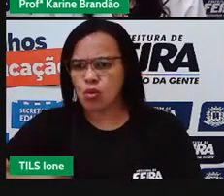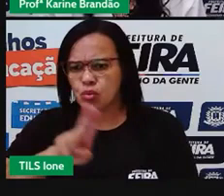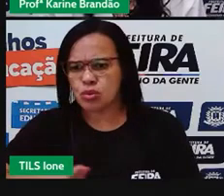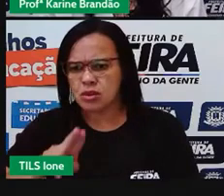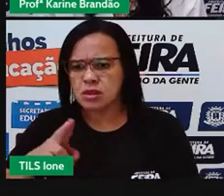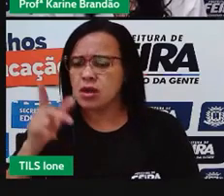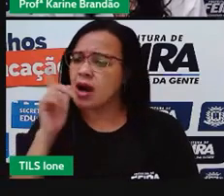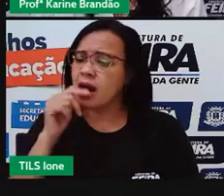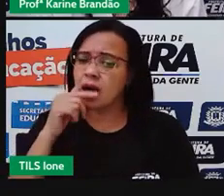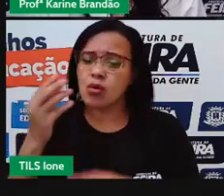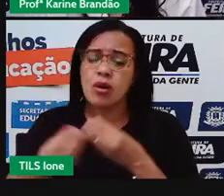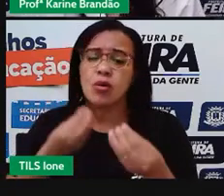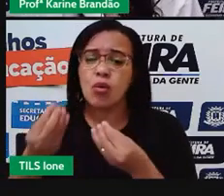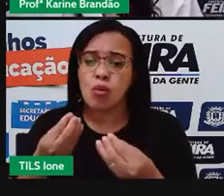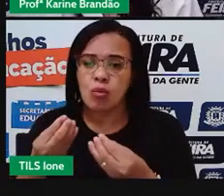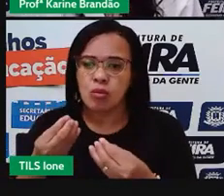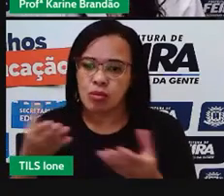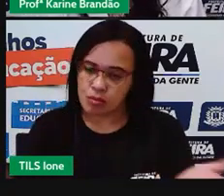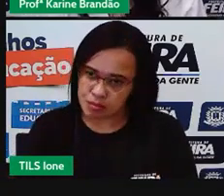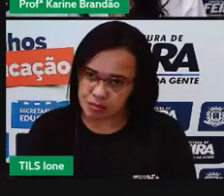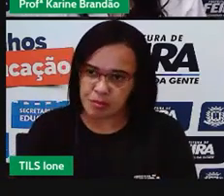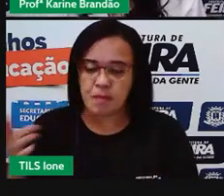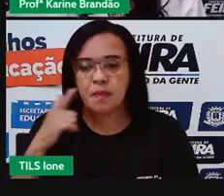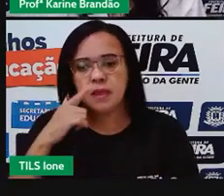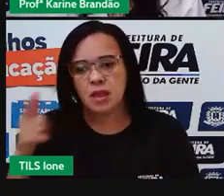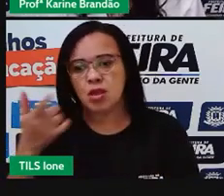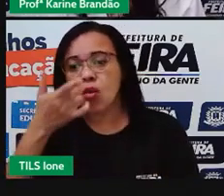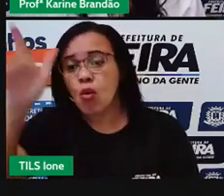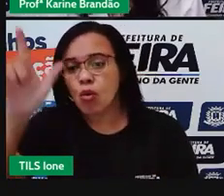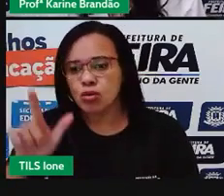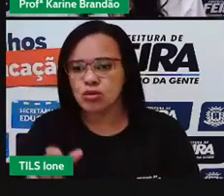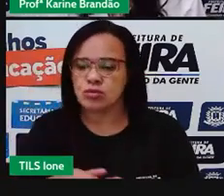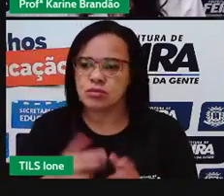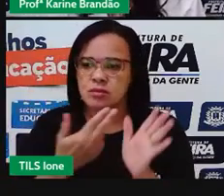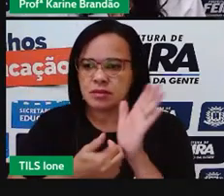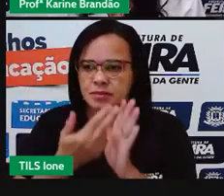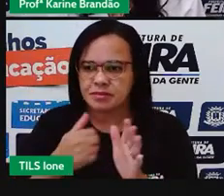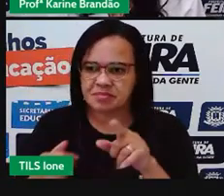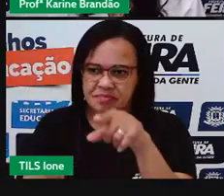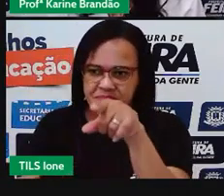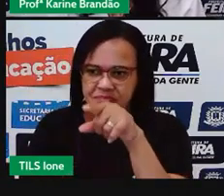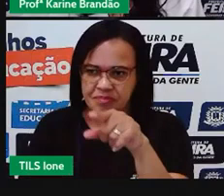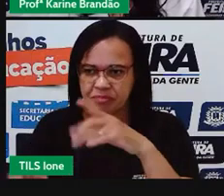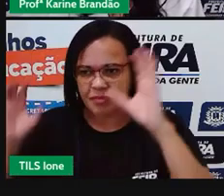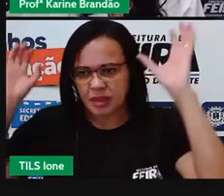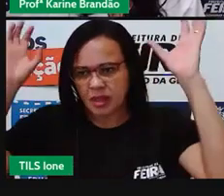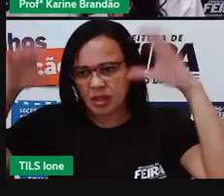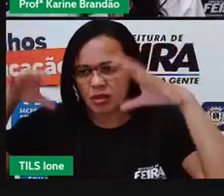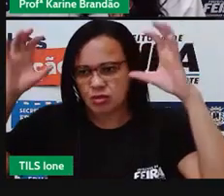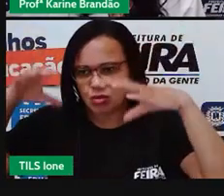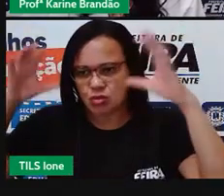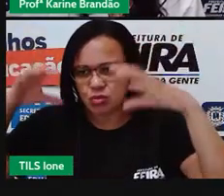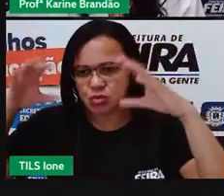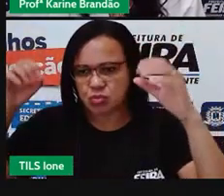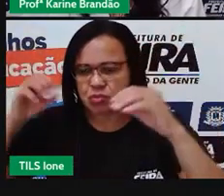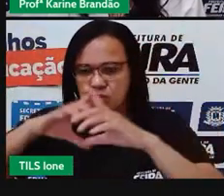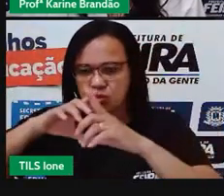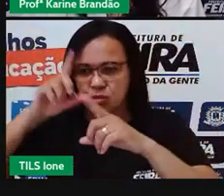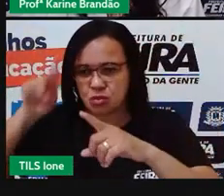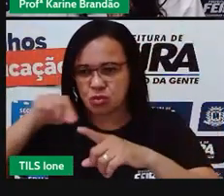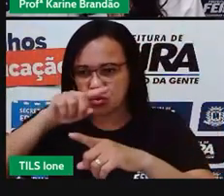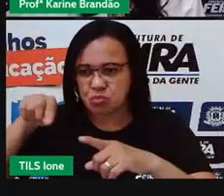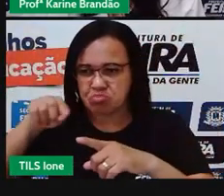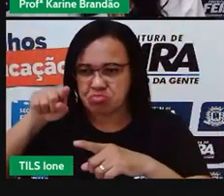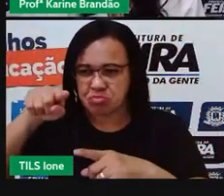aqui, essa imagem mesmo. Com sol, tudo certo. Acabou o sol, começou a chover. E o que vem